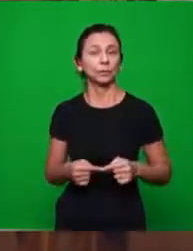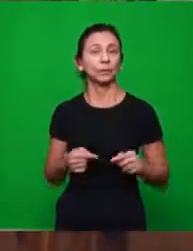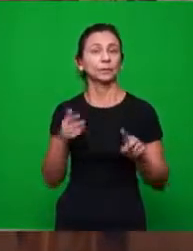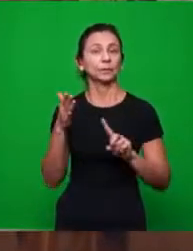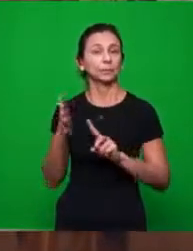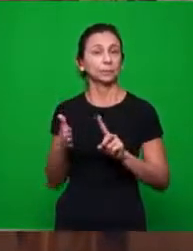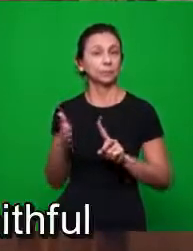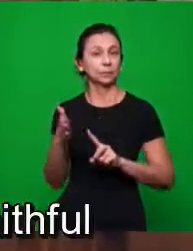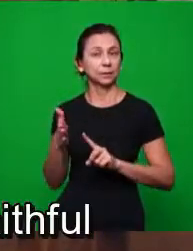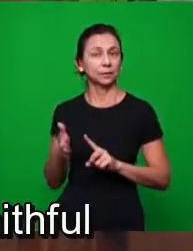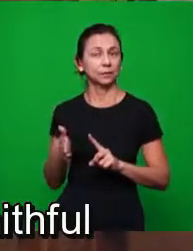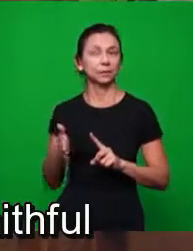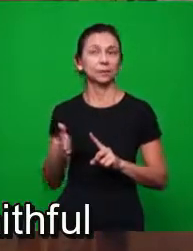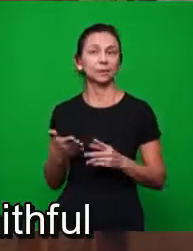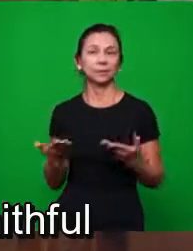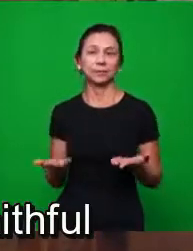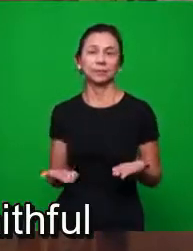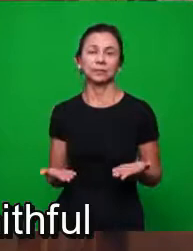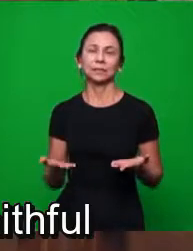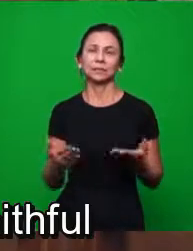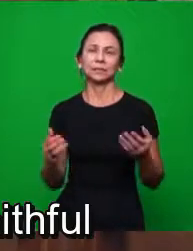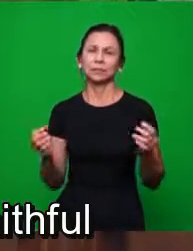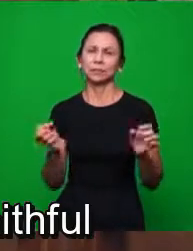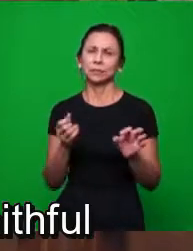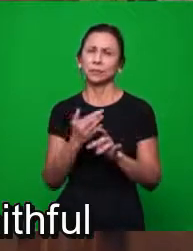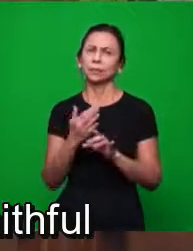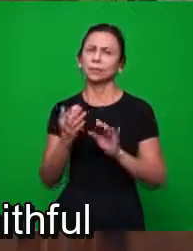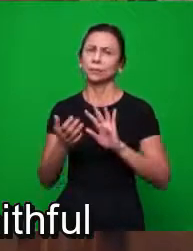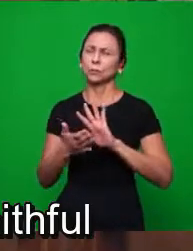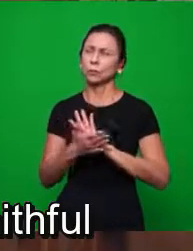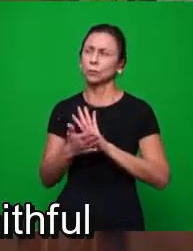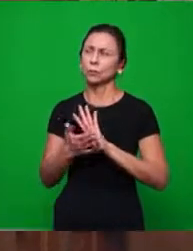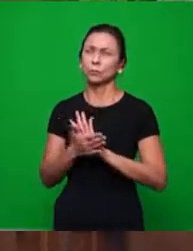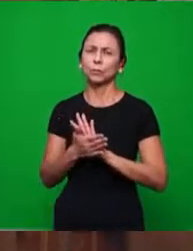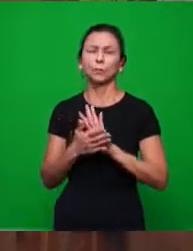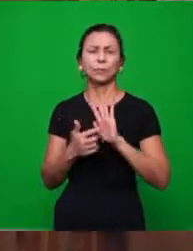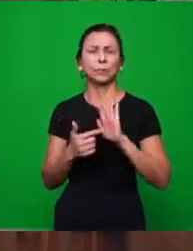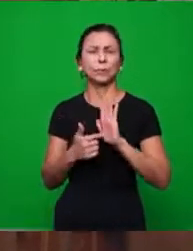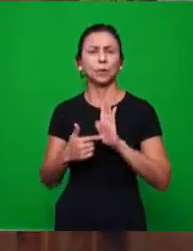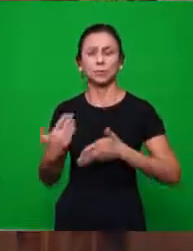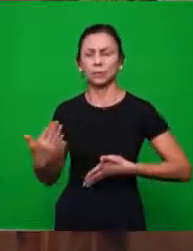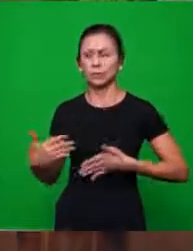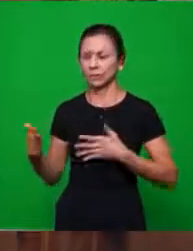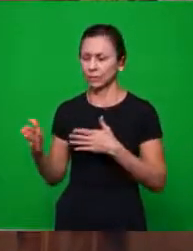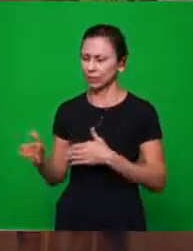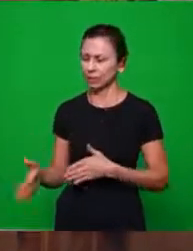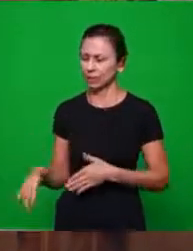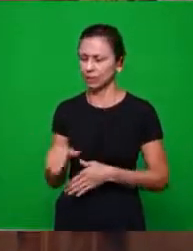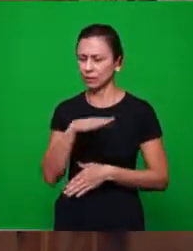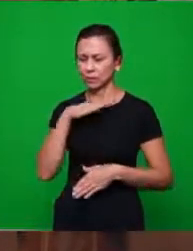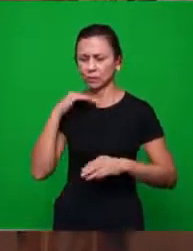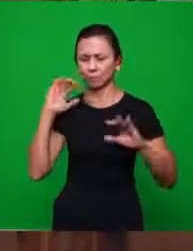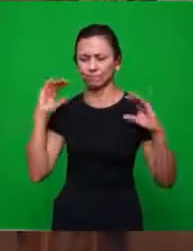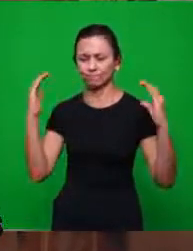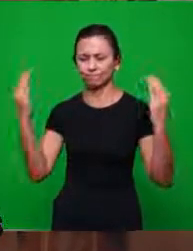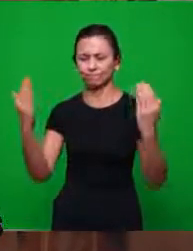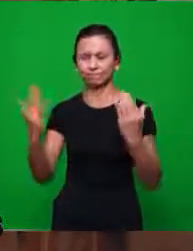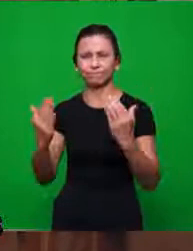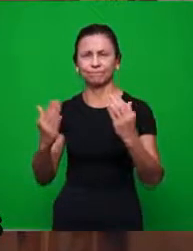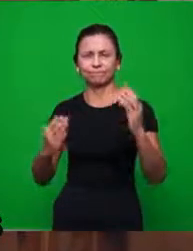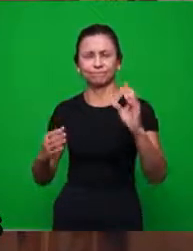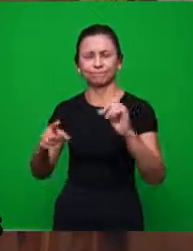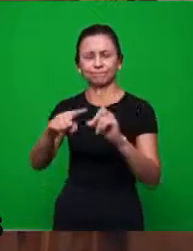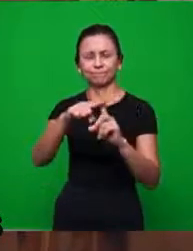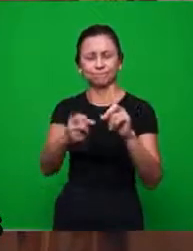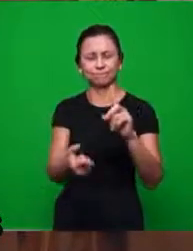através da glorificação dos louvores que falam dos fiéis daqueles que morreram nas arenas daqueles que se